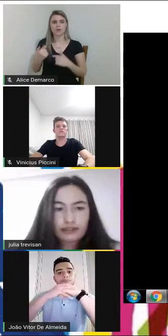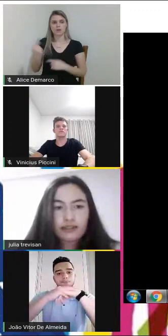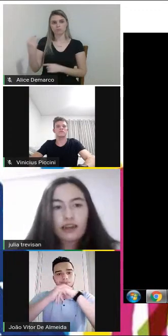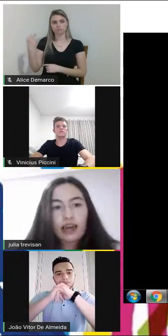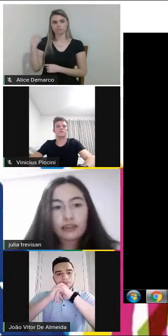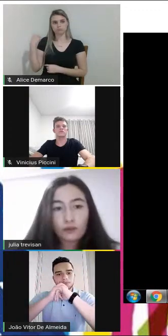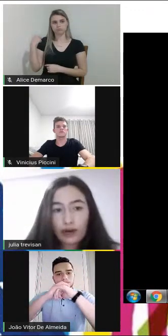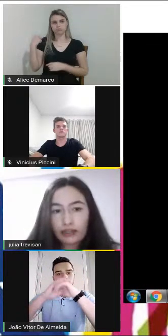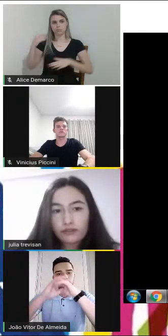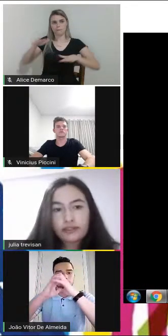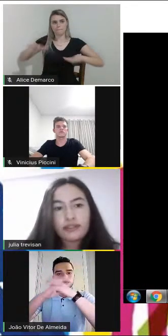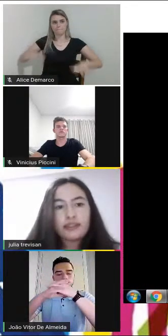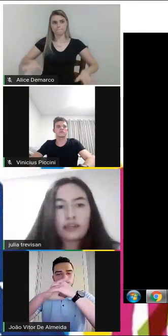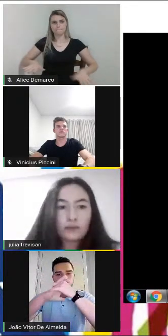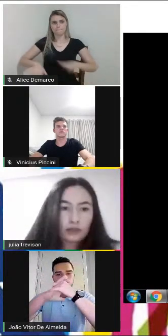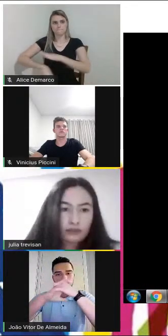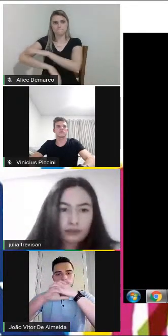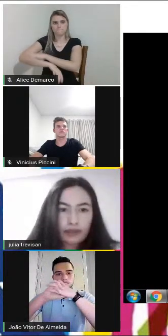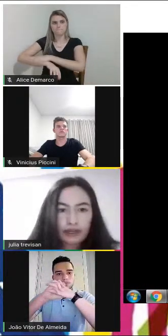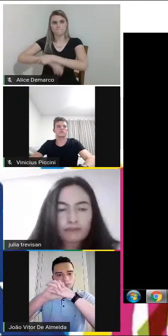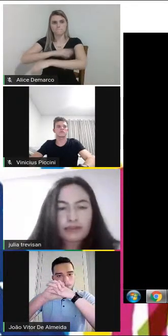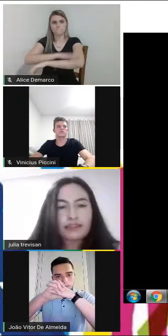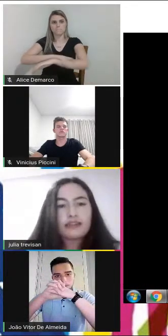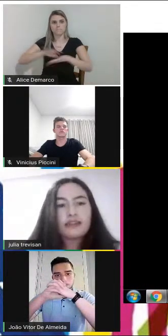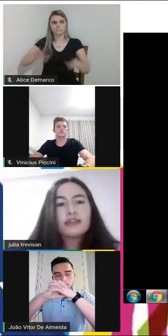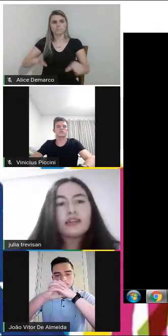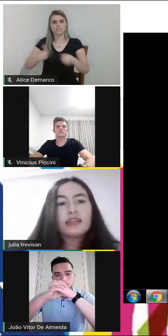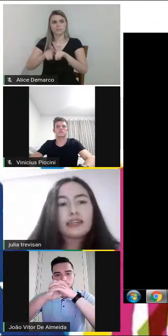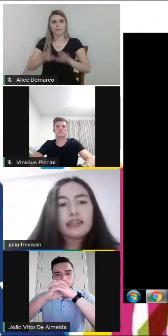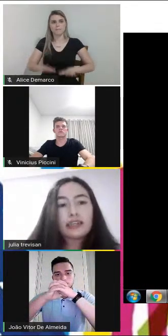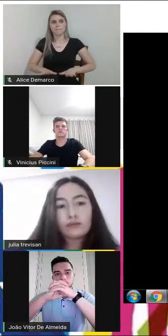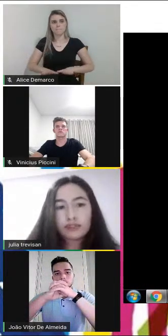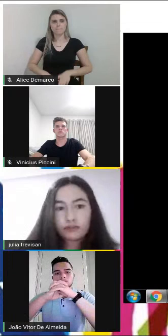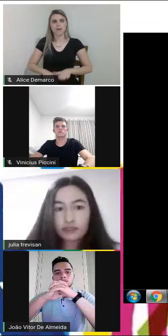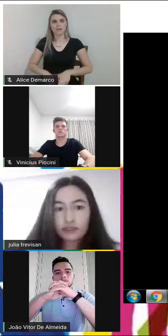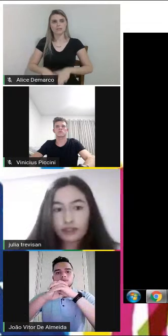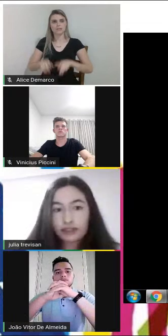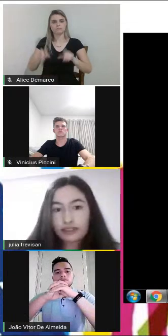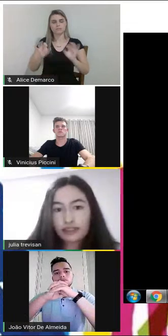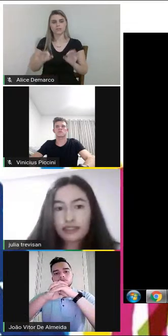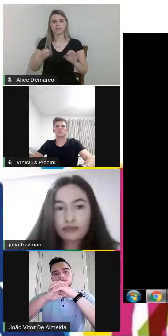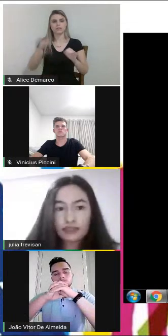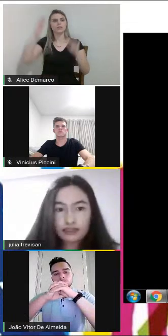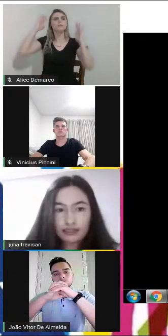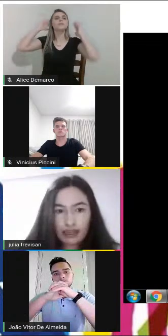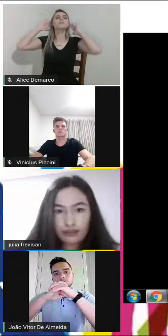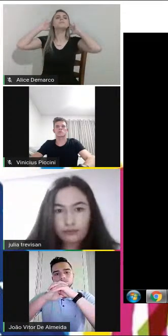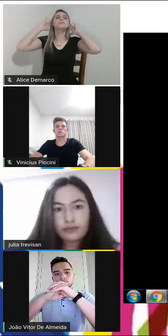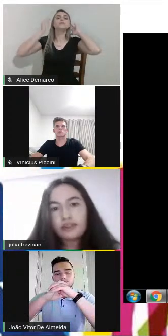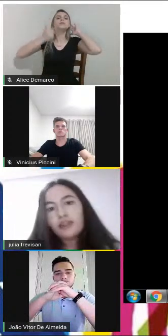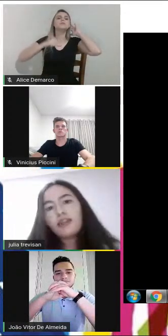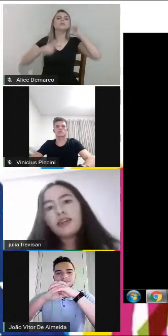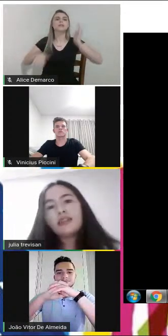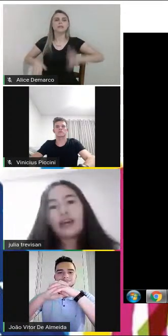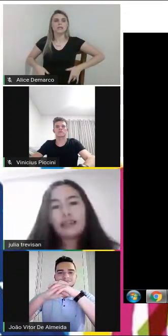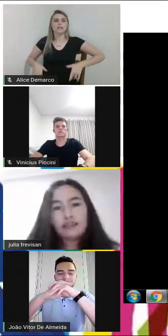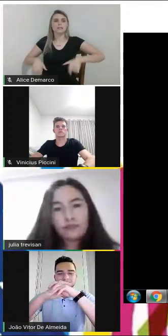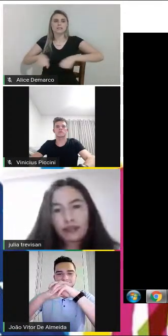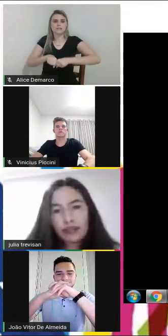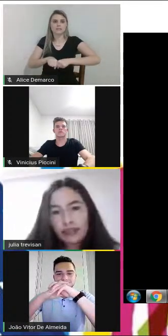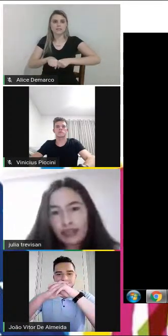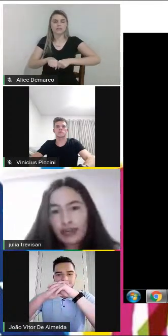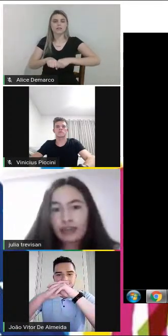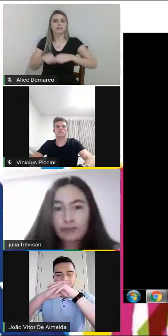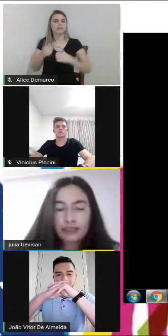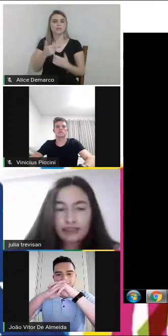braços e para as pernas adequados nem um encosto para a cabeça e nem um cinto de segurança que seria necessário a